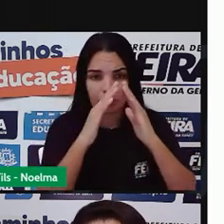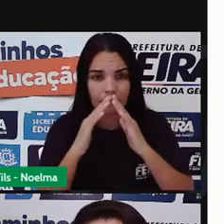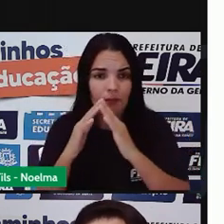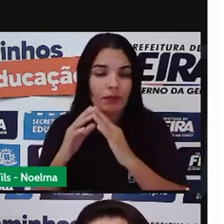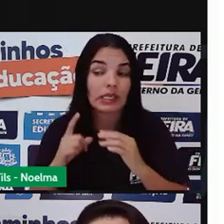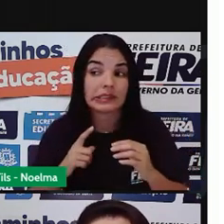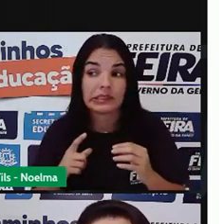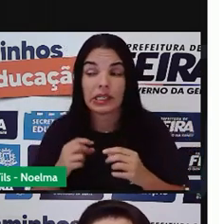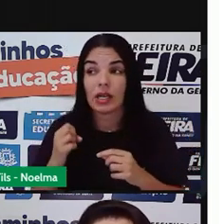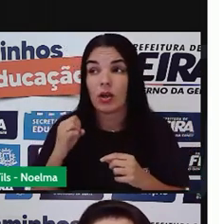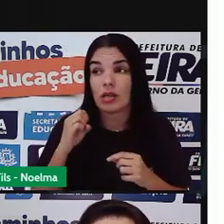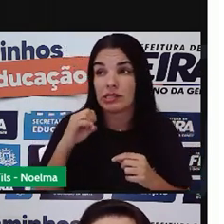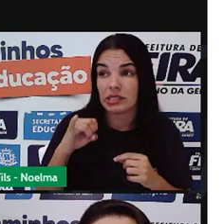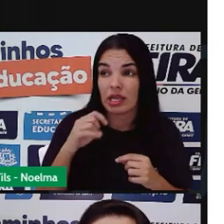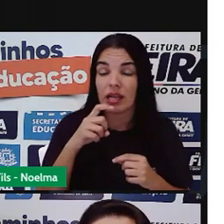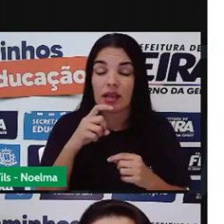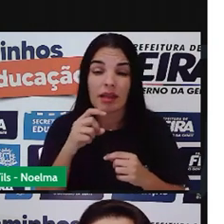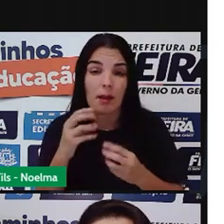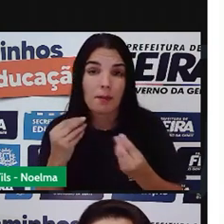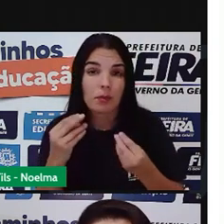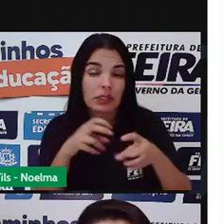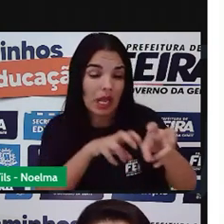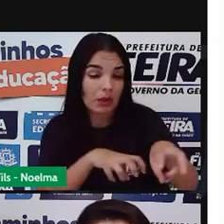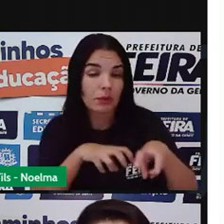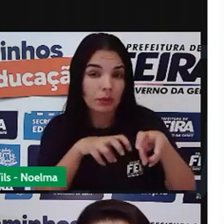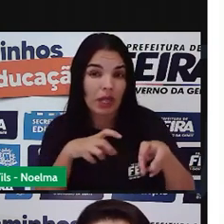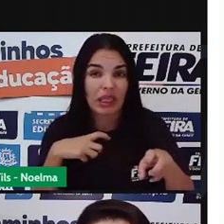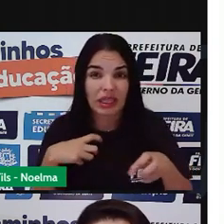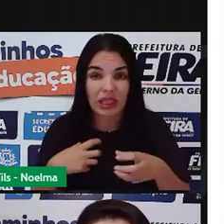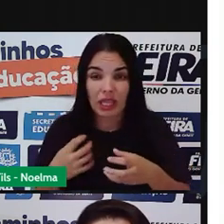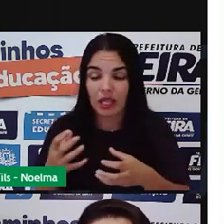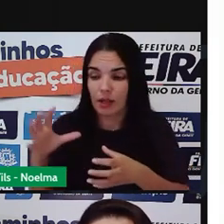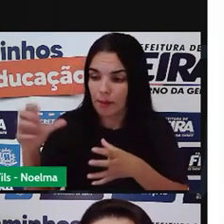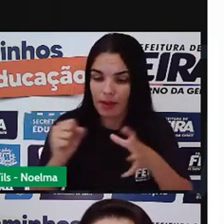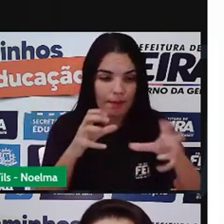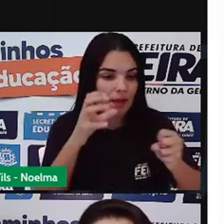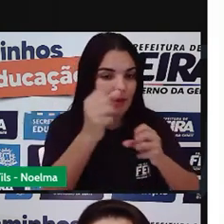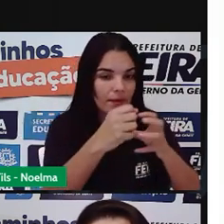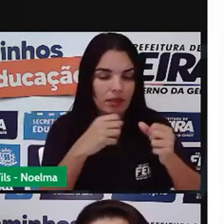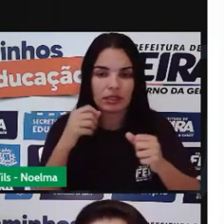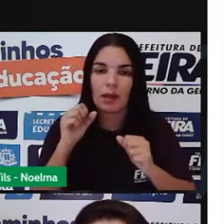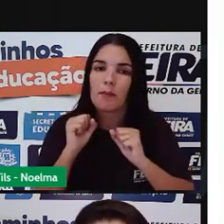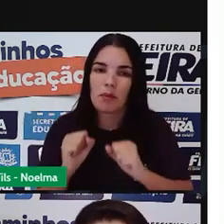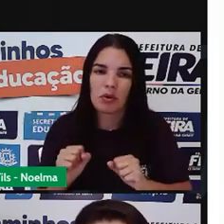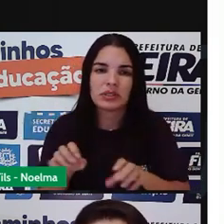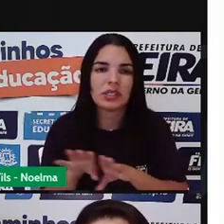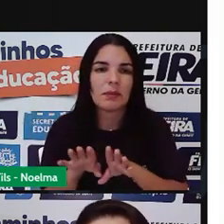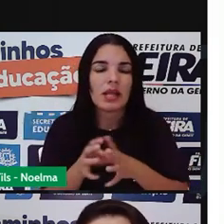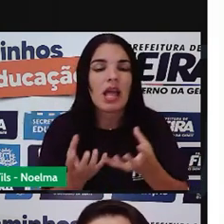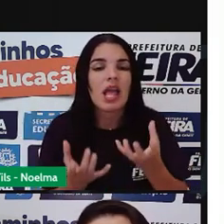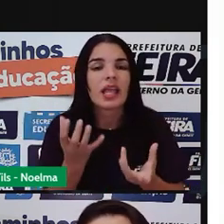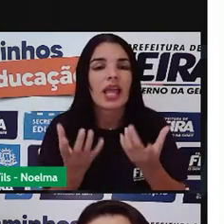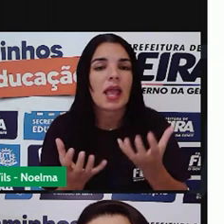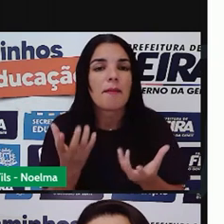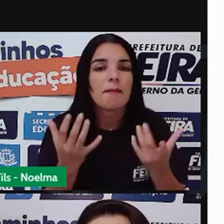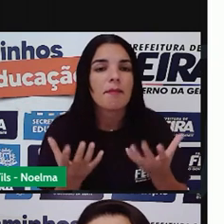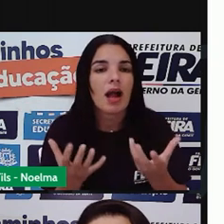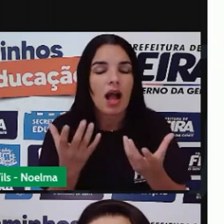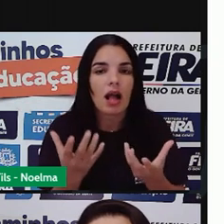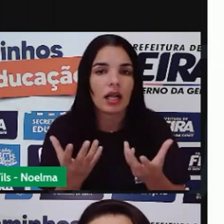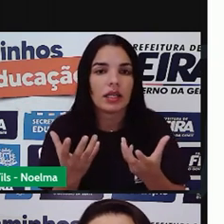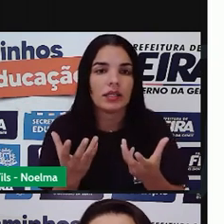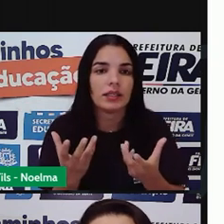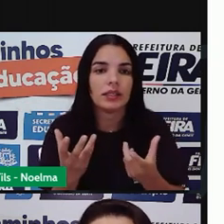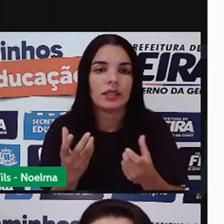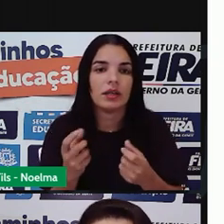de determinada cultura eles ao fazer a colheita queimam o resto de vegetação daquele